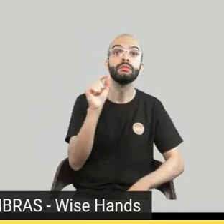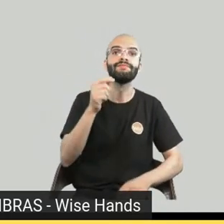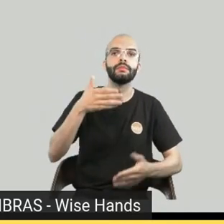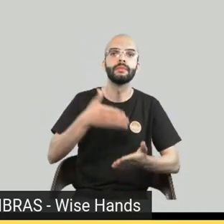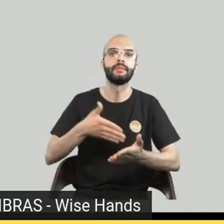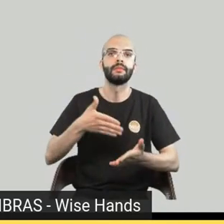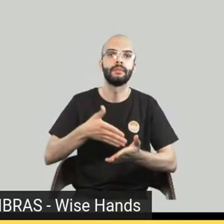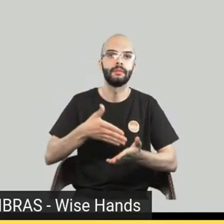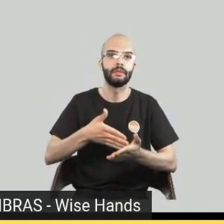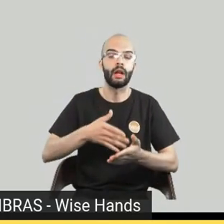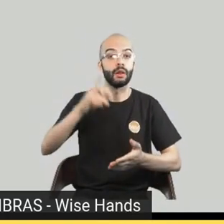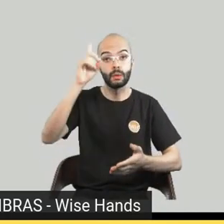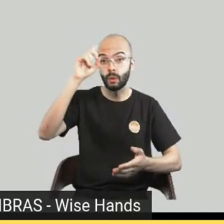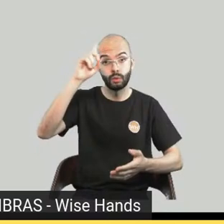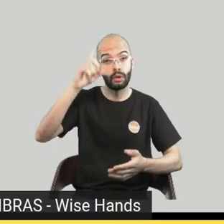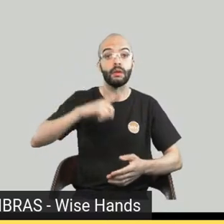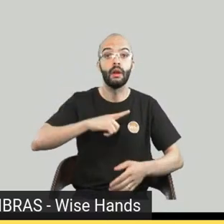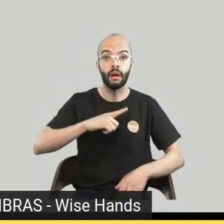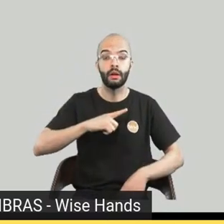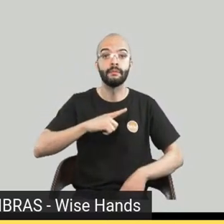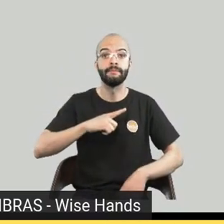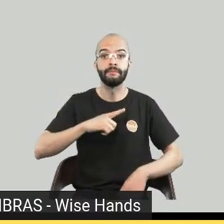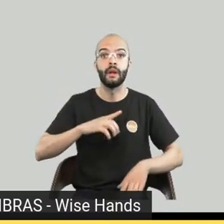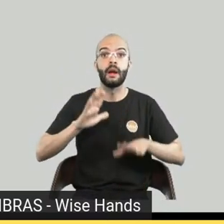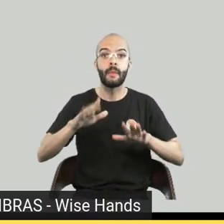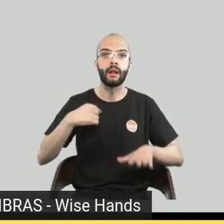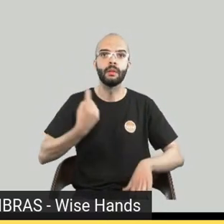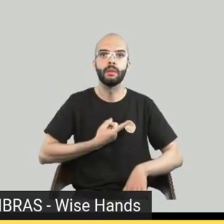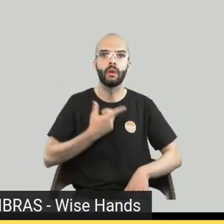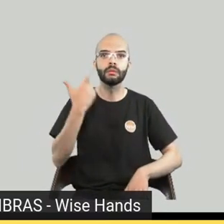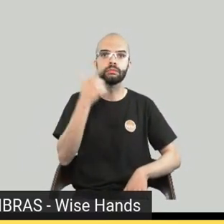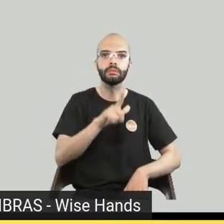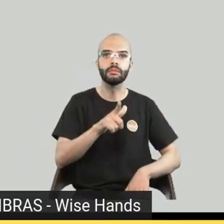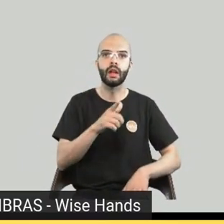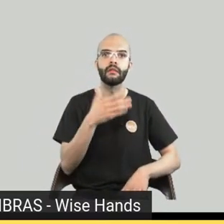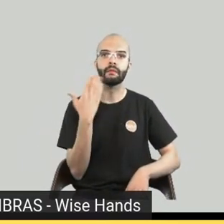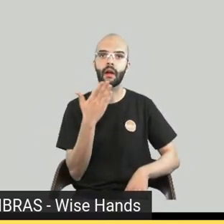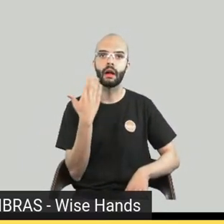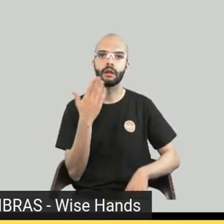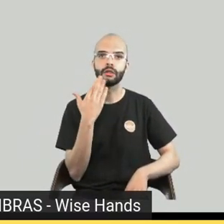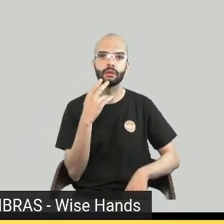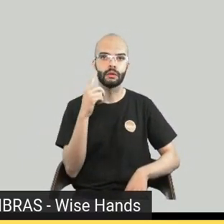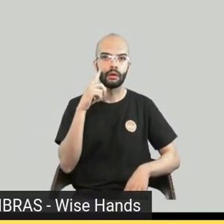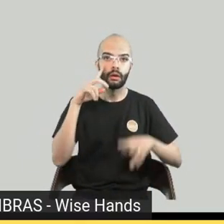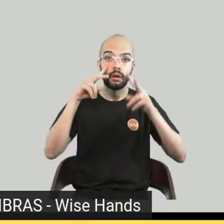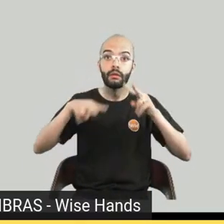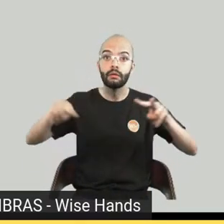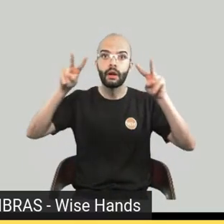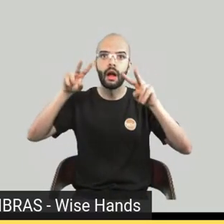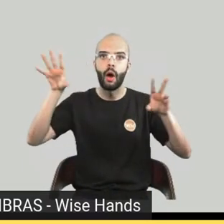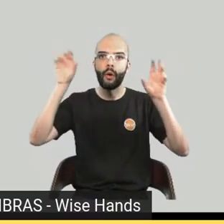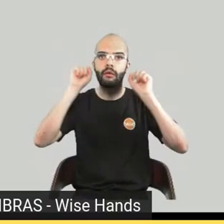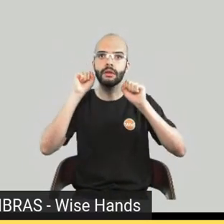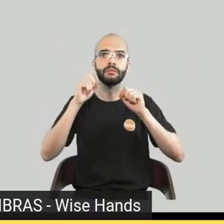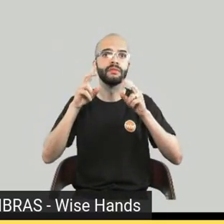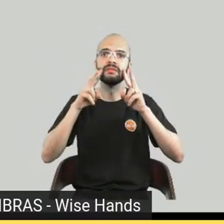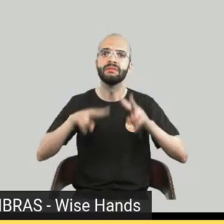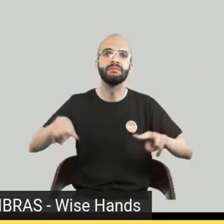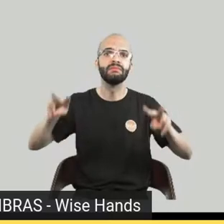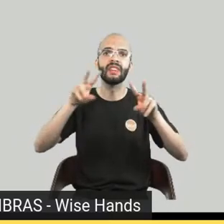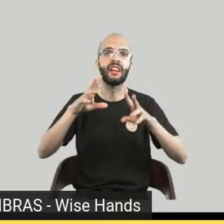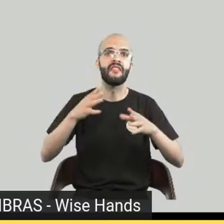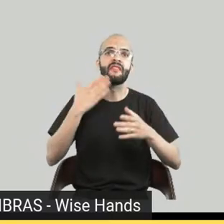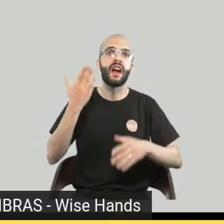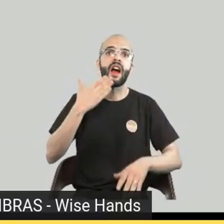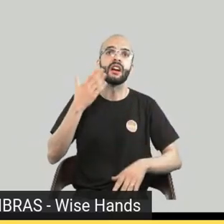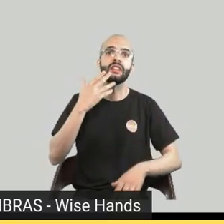simples. Então, se todos tiverem aí um mínimo de vontade de poder resolver, de ter empatia e tanto